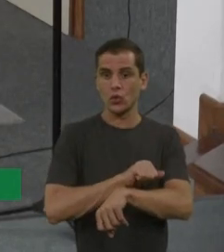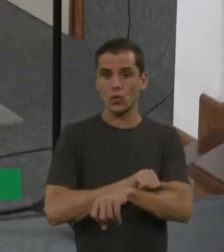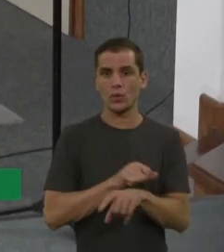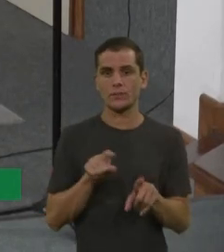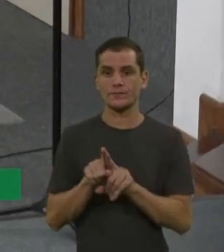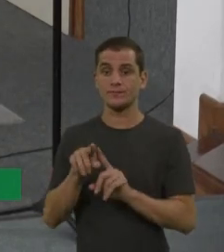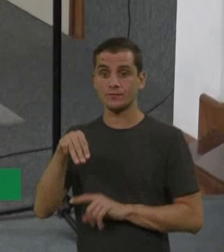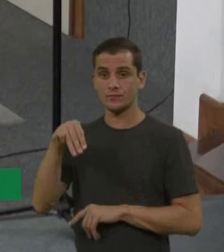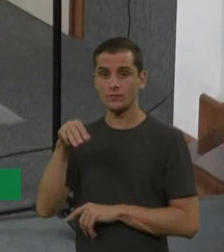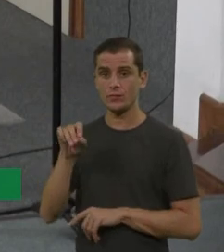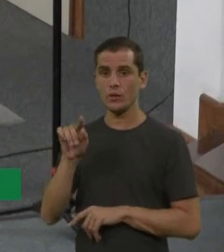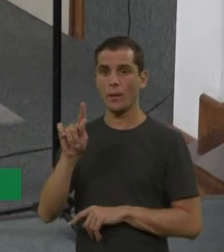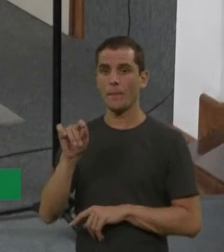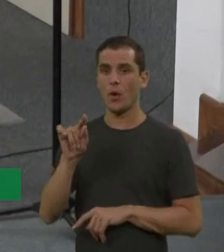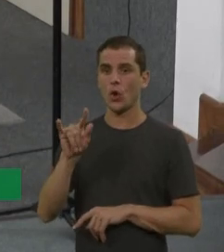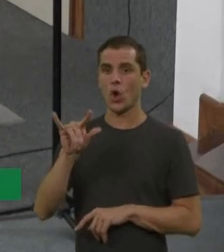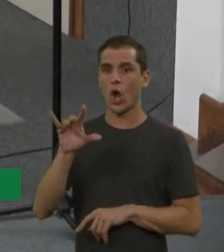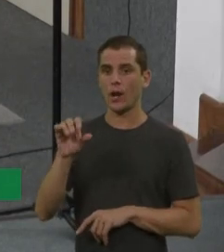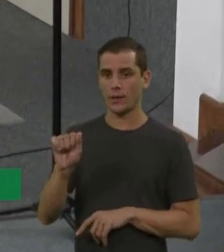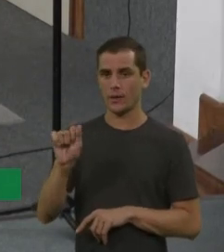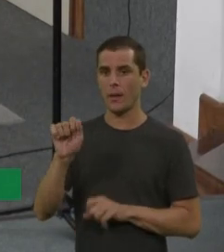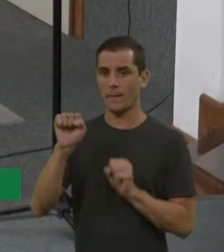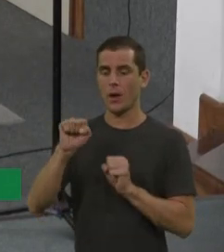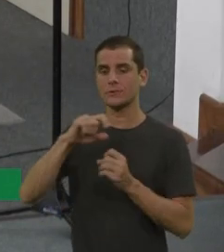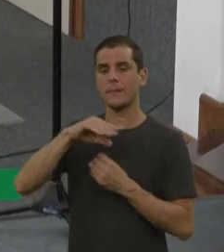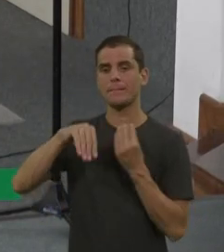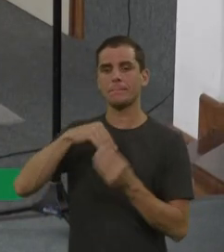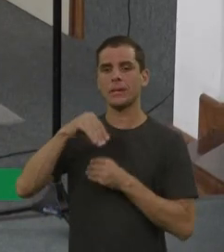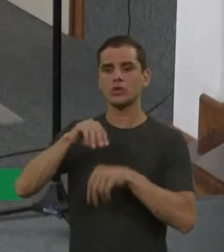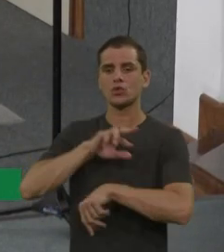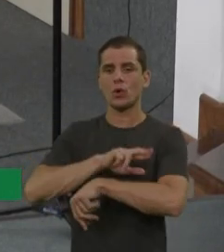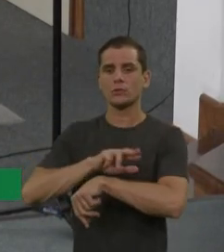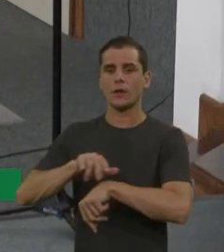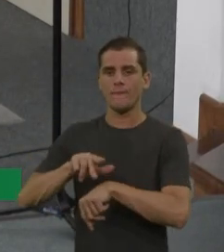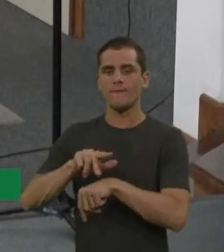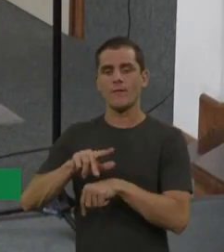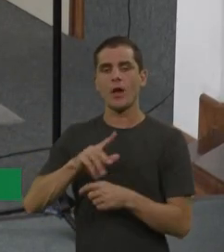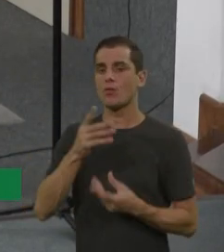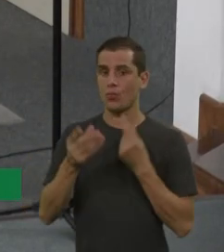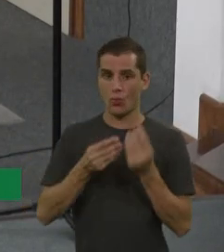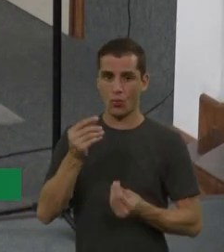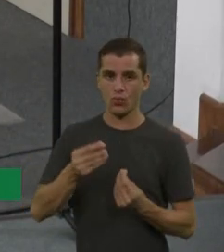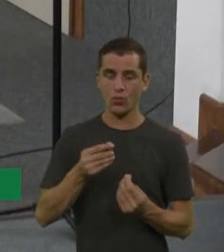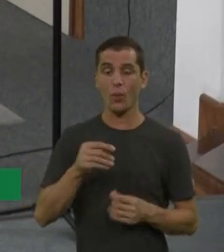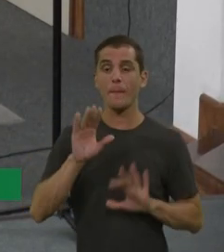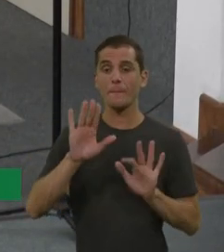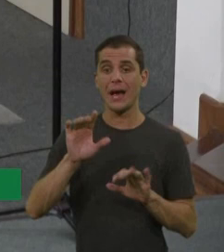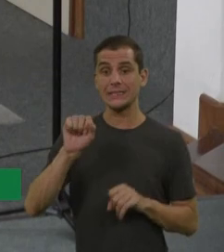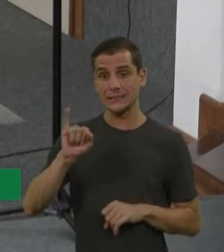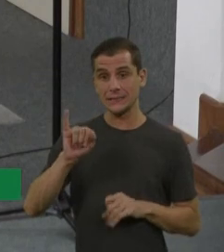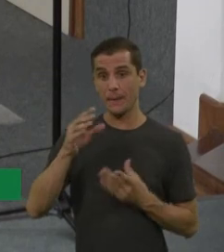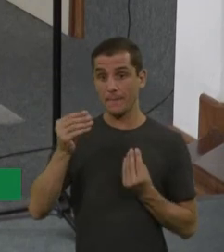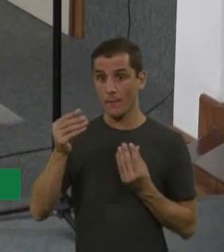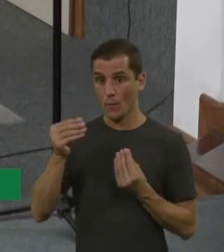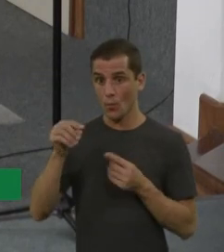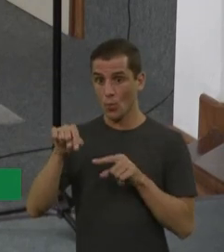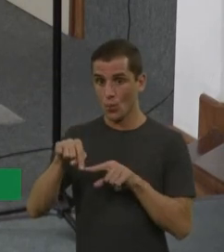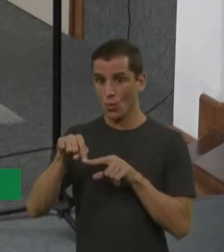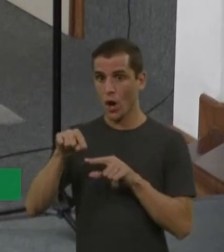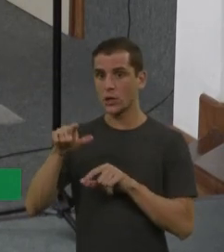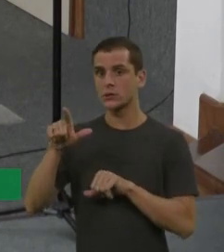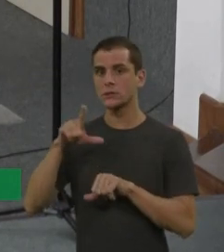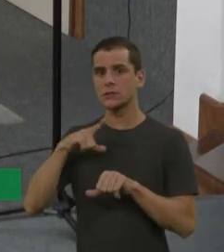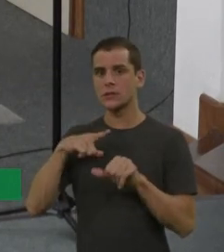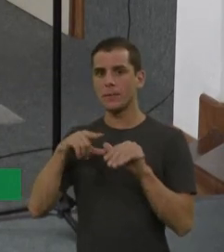tá? Todo mundo pode ter, não tem dança nenhuma, né? Mistura de raças, tá? Mas quando ela é muito extensa, ou ela tem um padrão diferente, hoje mesmo só fomos para o